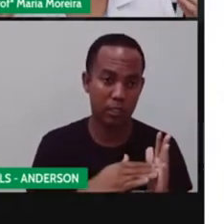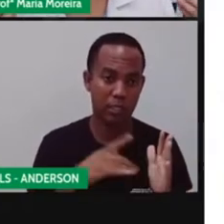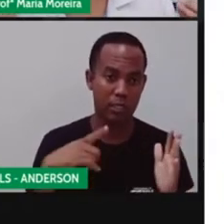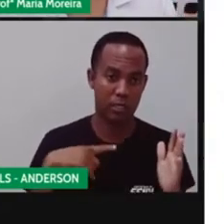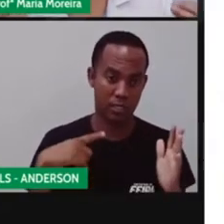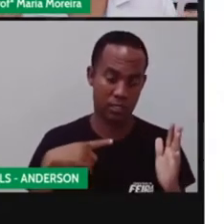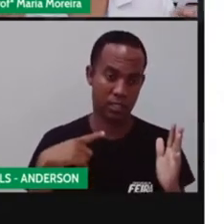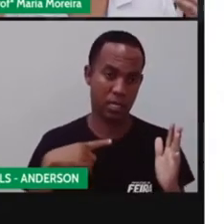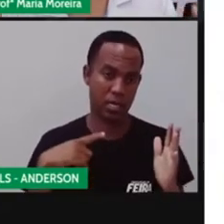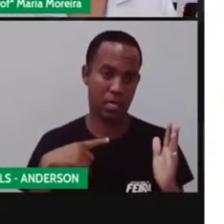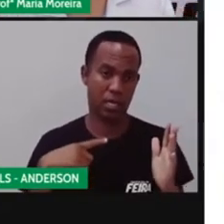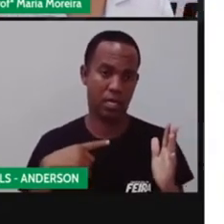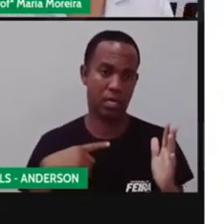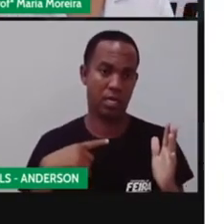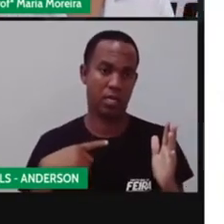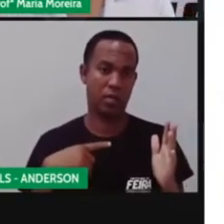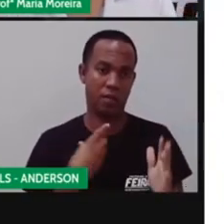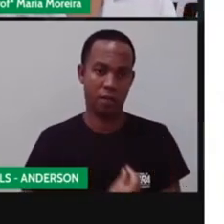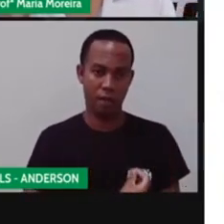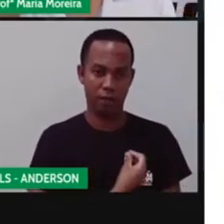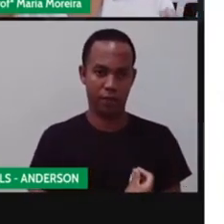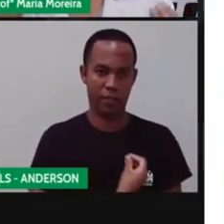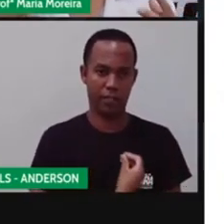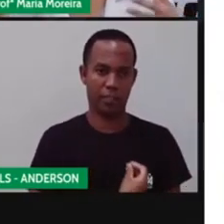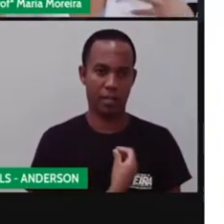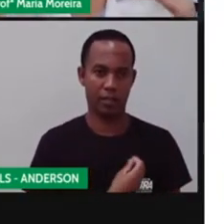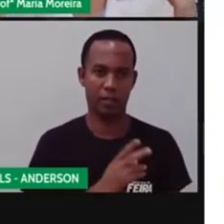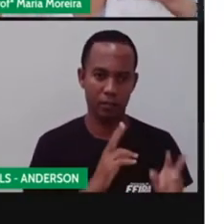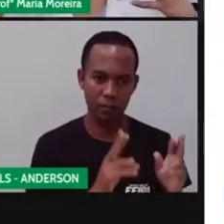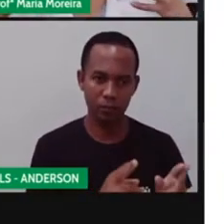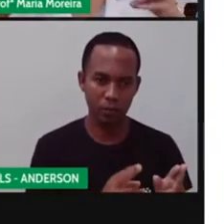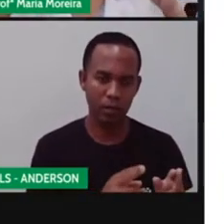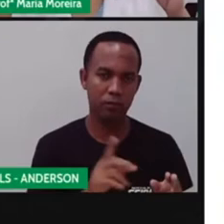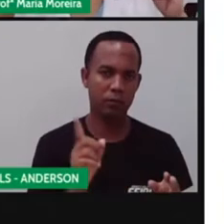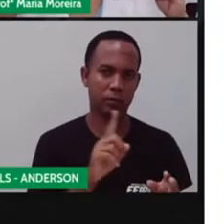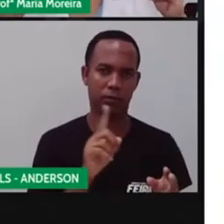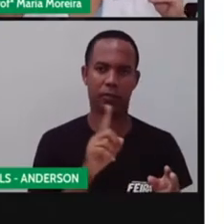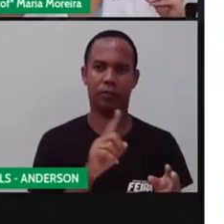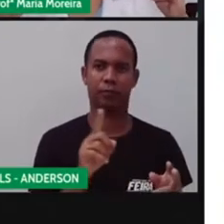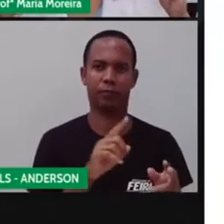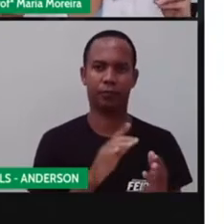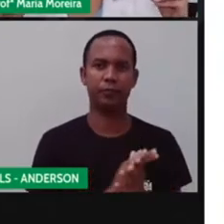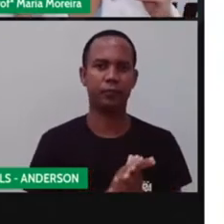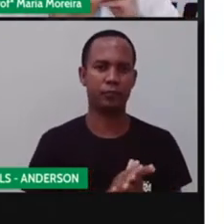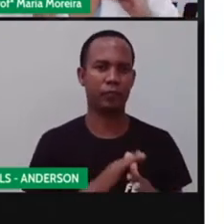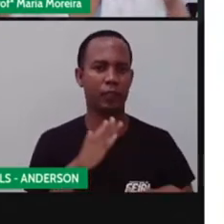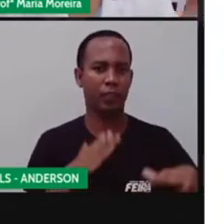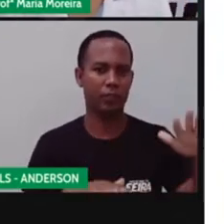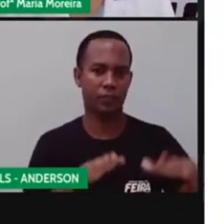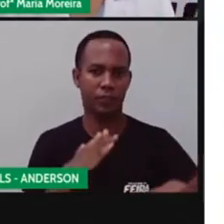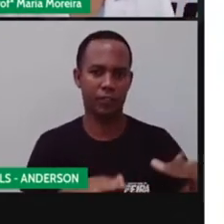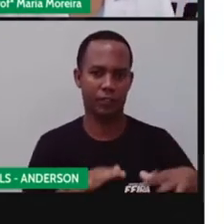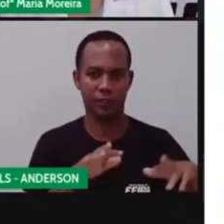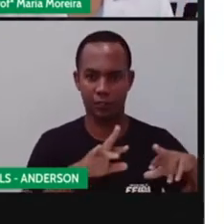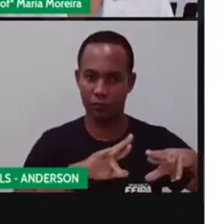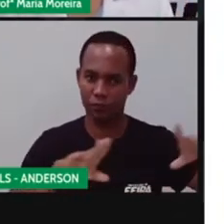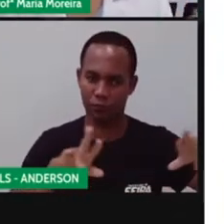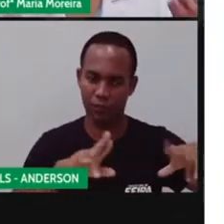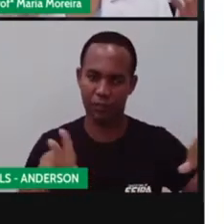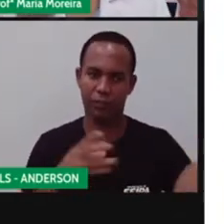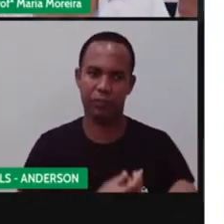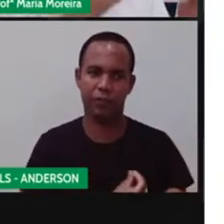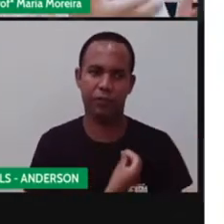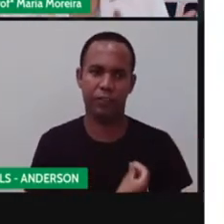mesmos, as mesmas condições. Então, elas se apegam, se pegam, na verdade, em situações completamente diferentes.